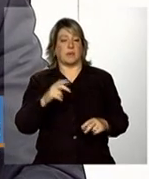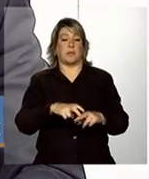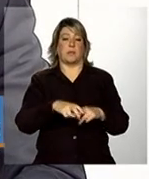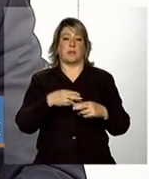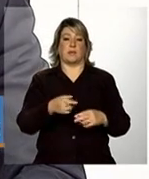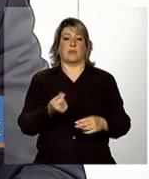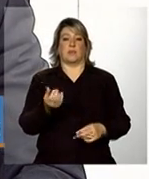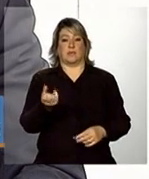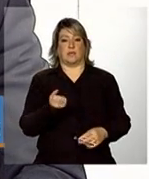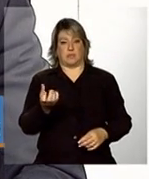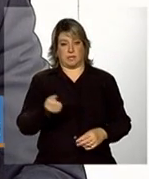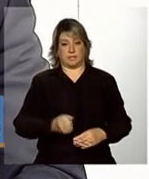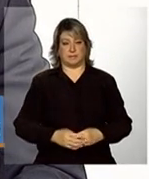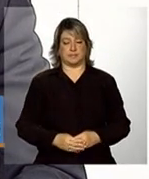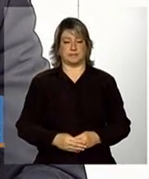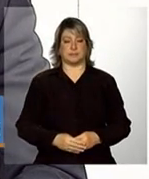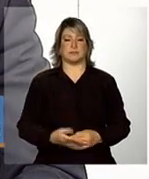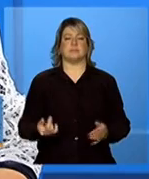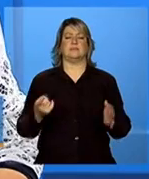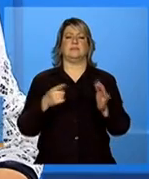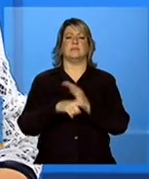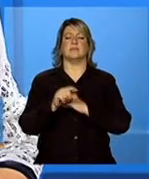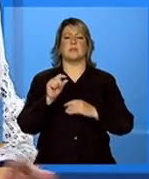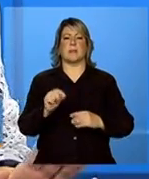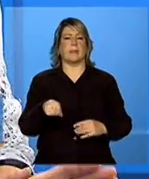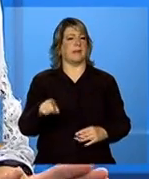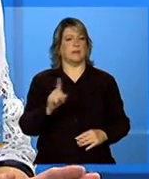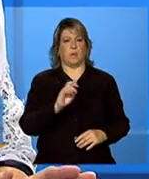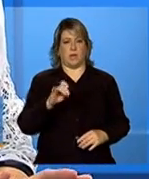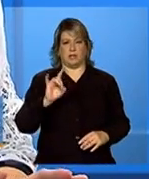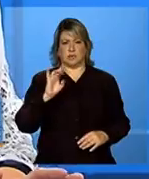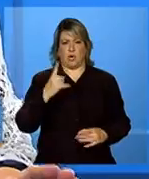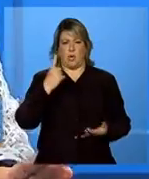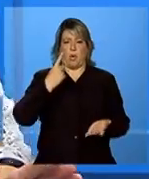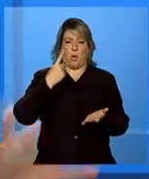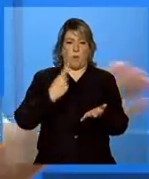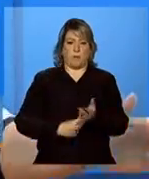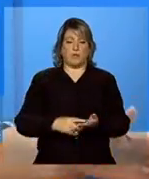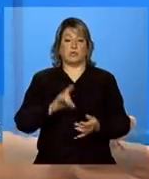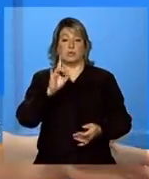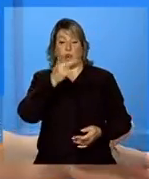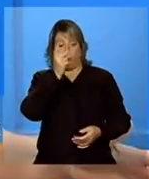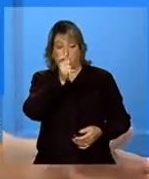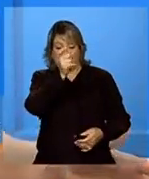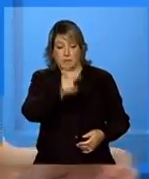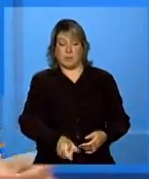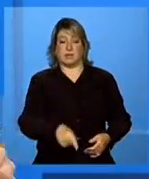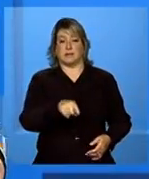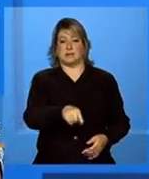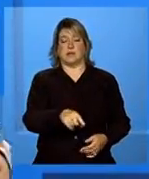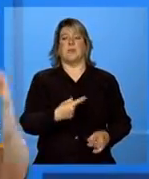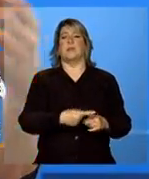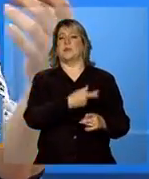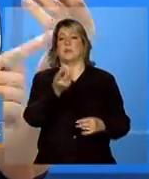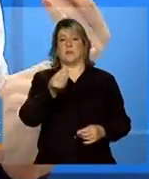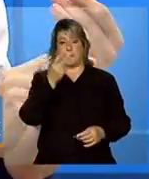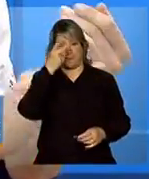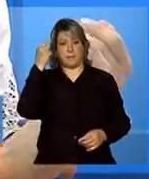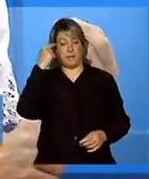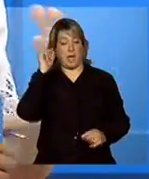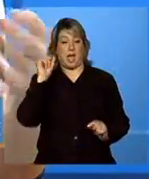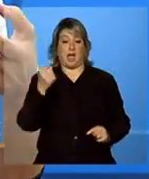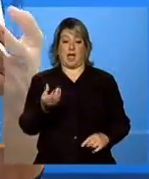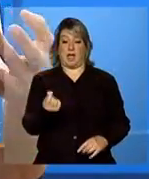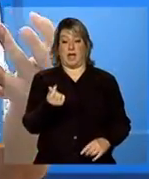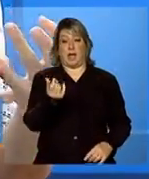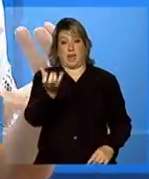recebido. Ou seja, então, não é só um compromisso realmente da pessoa, porque a gente escuta muito falar isso, né? Olha, a pessoa para receber o